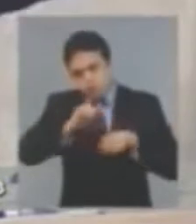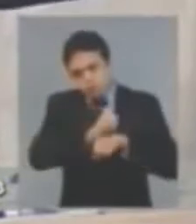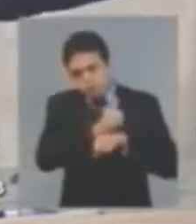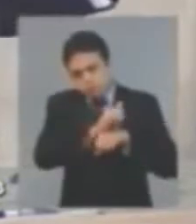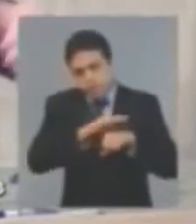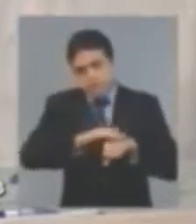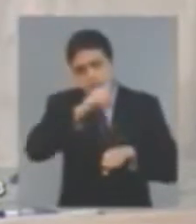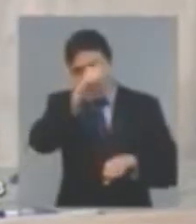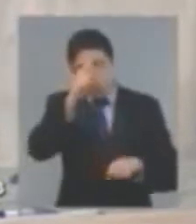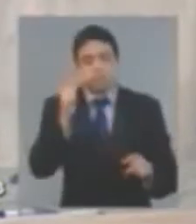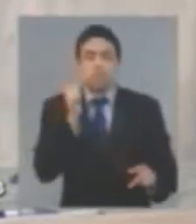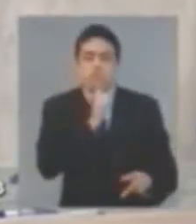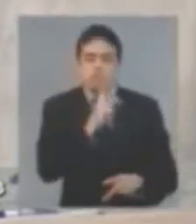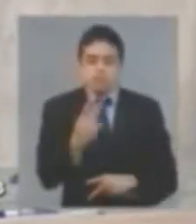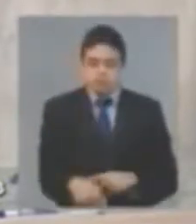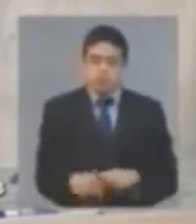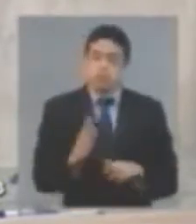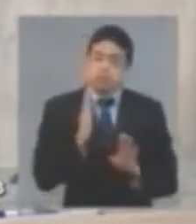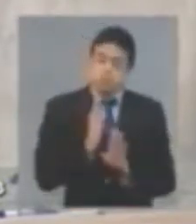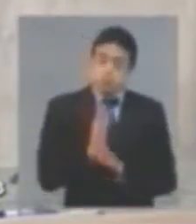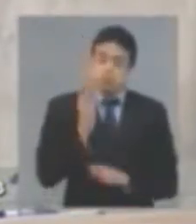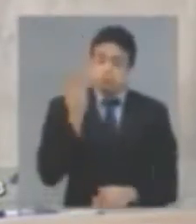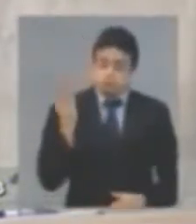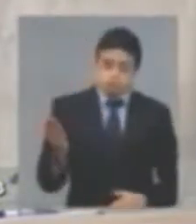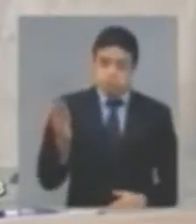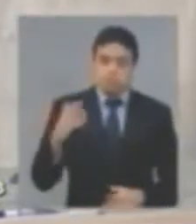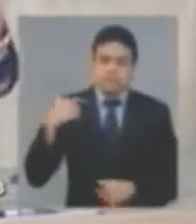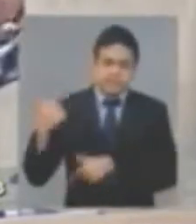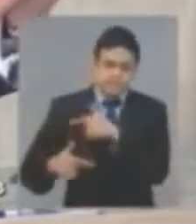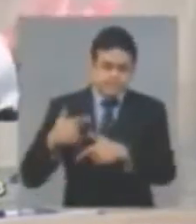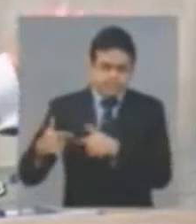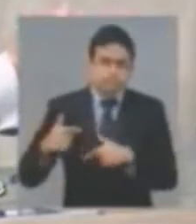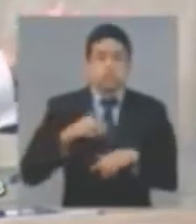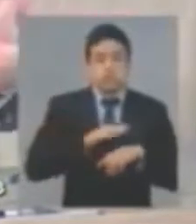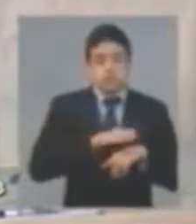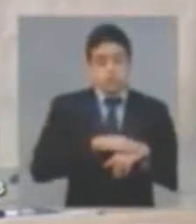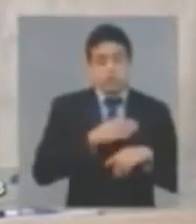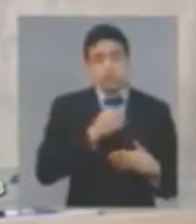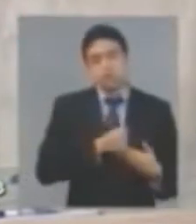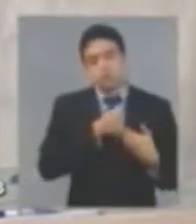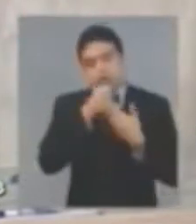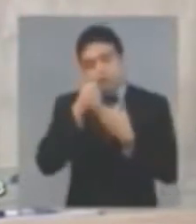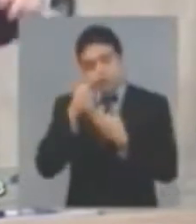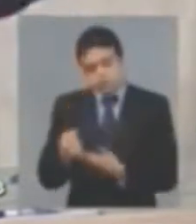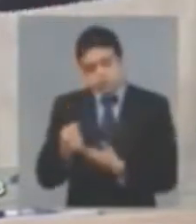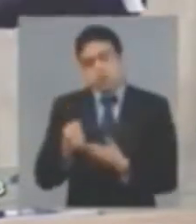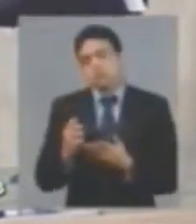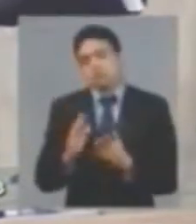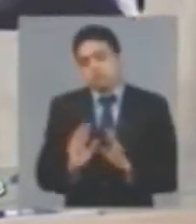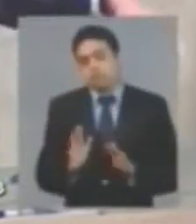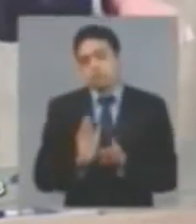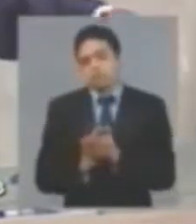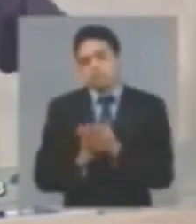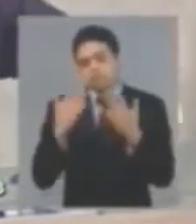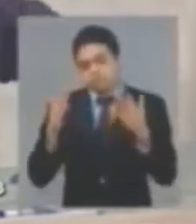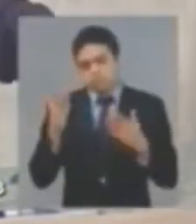portanto, ao trabalho que vossa excelência começou e que eu modestamente colaborei ao longo desse processo. Portanto, parabéns